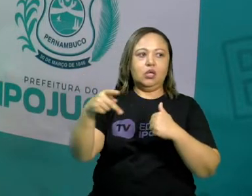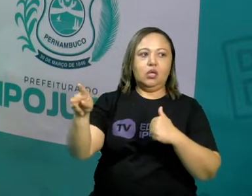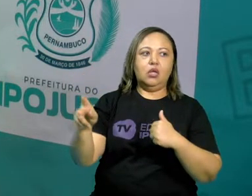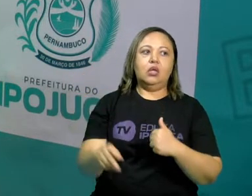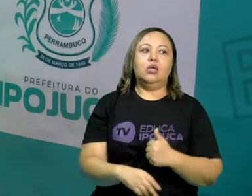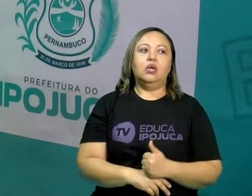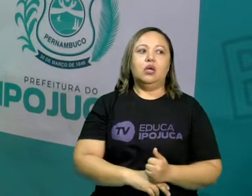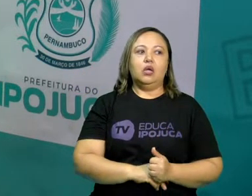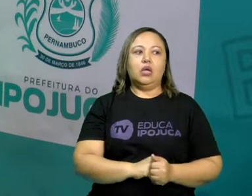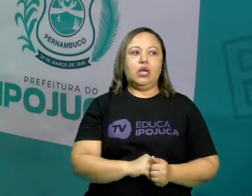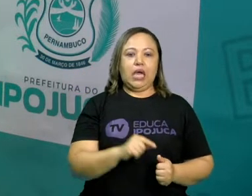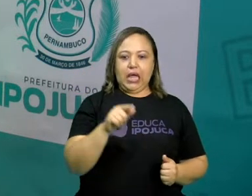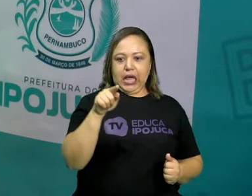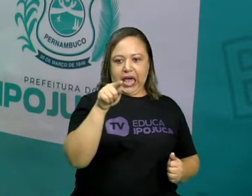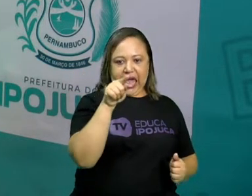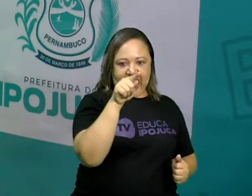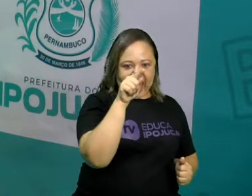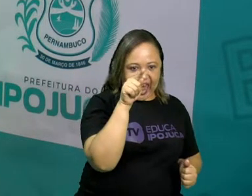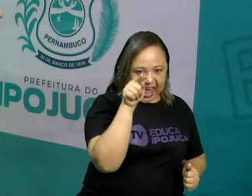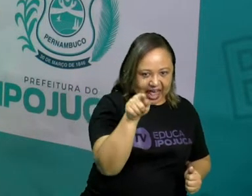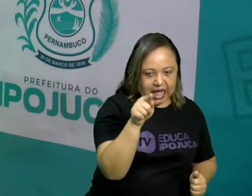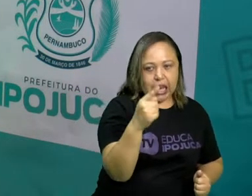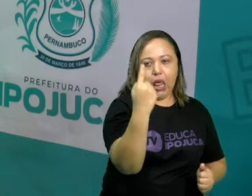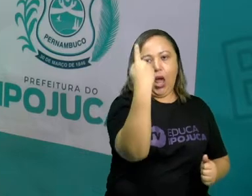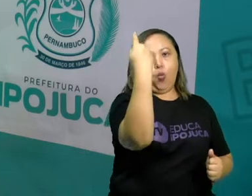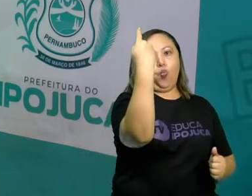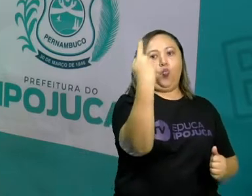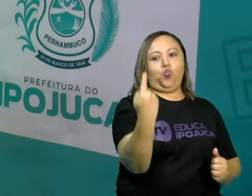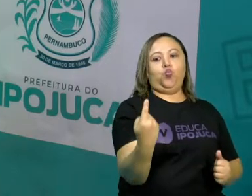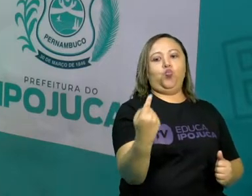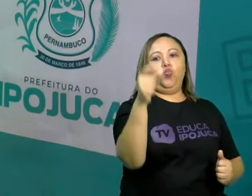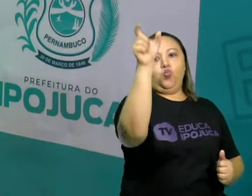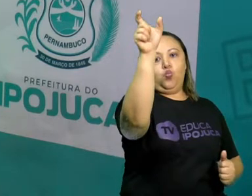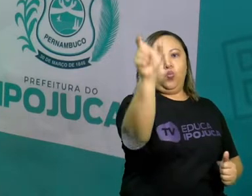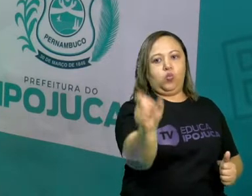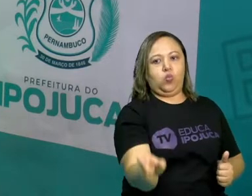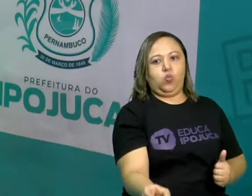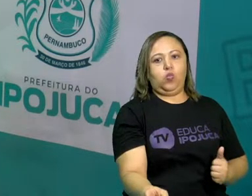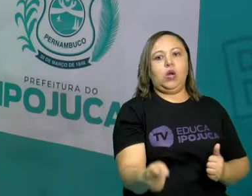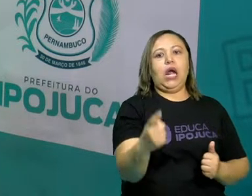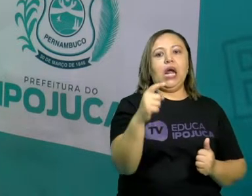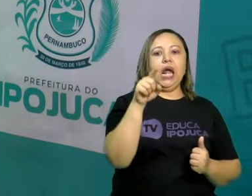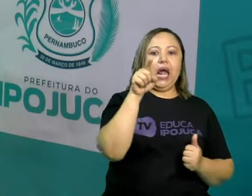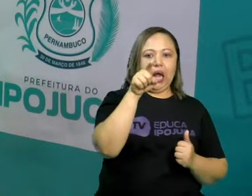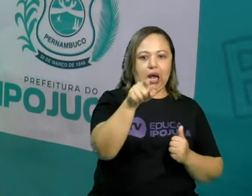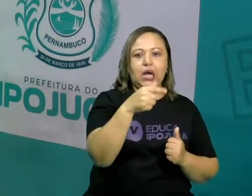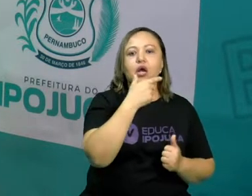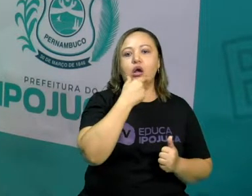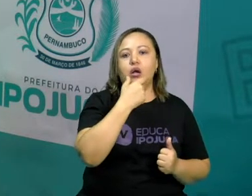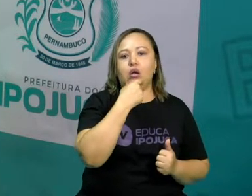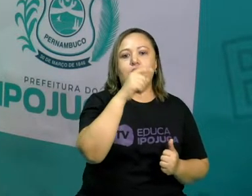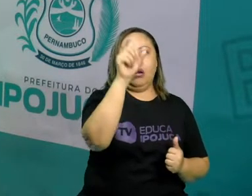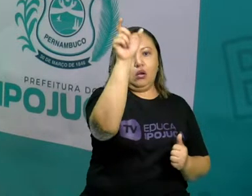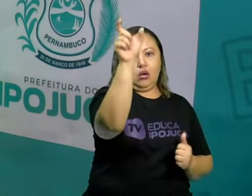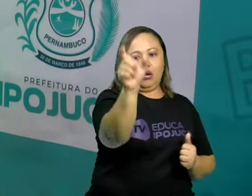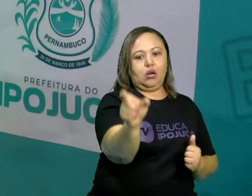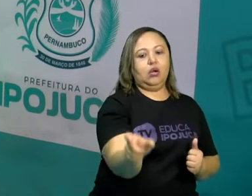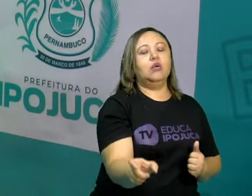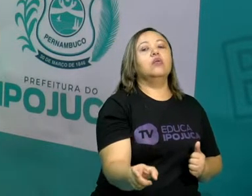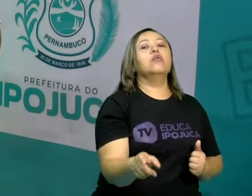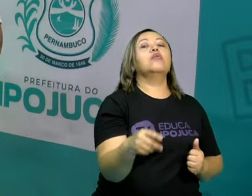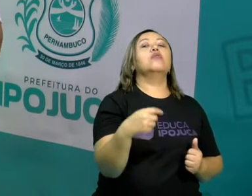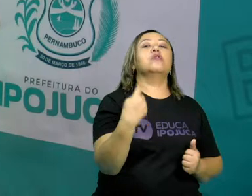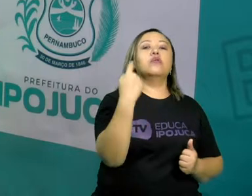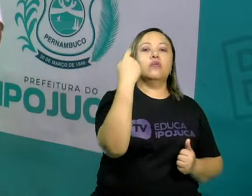meus melhores amigos. Ele, ele quem? Pireu. Opa! Aí o golfinho se atentou a isso aí. Pireu